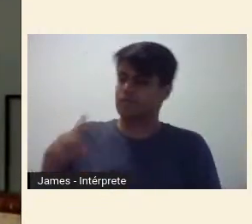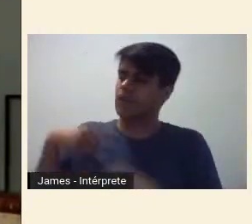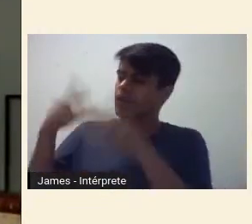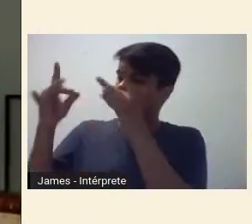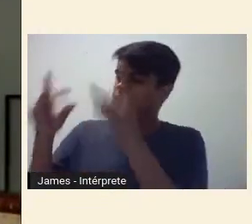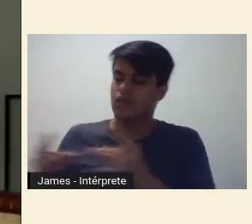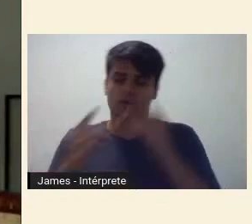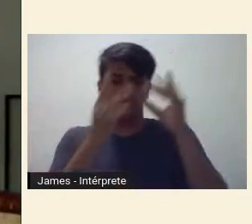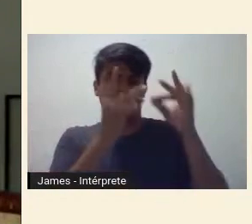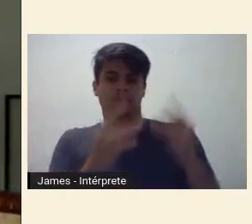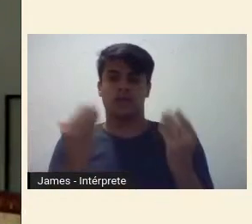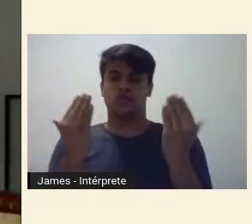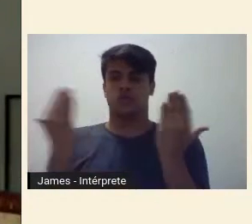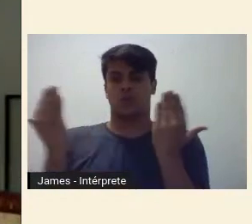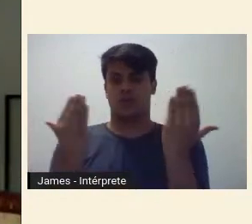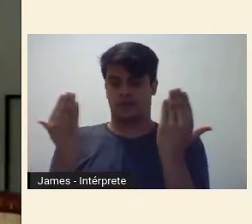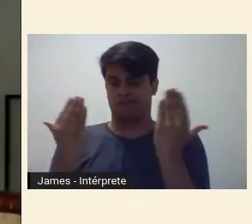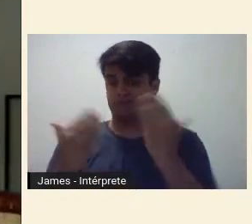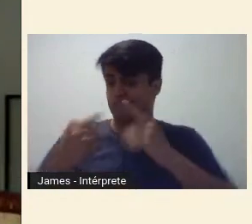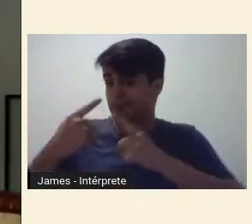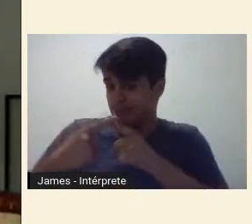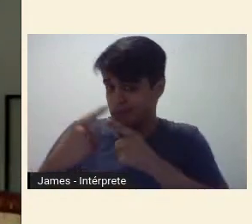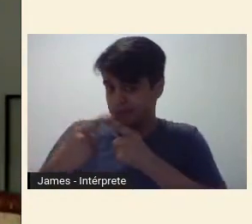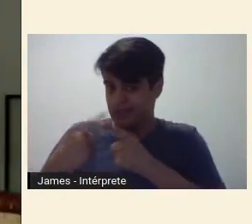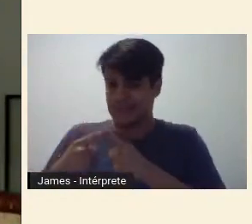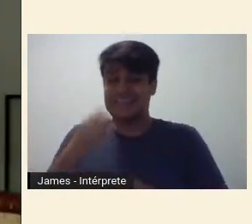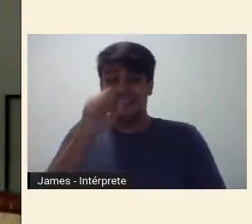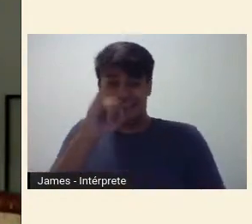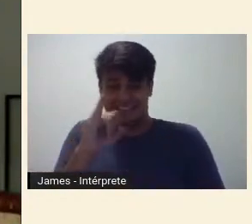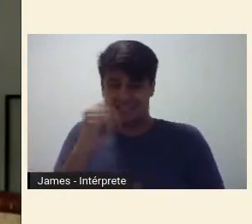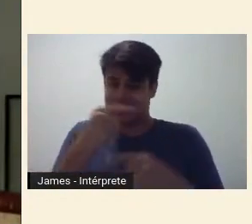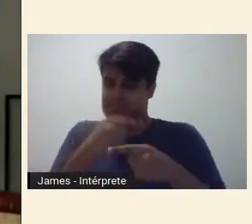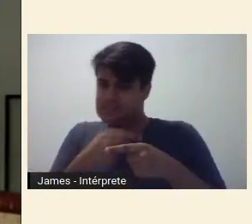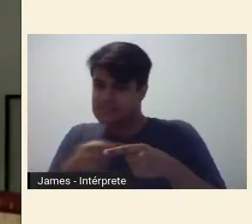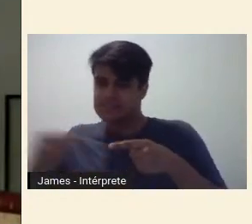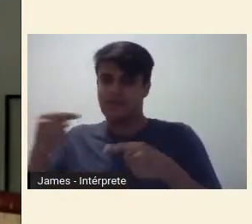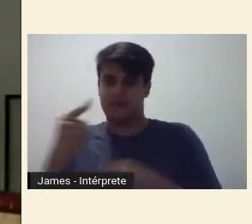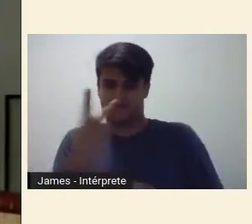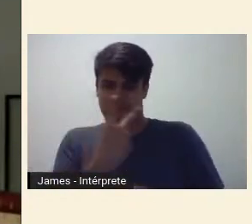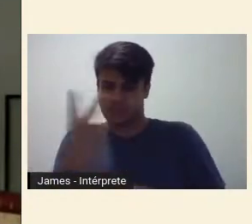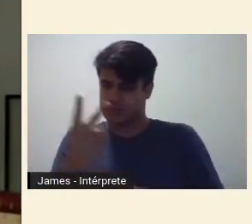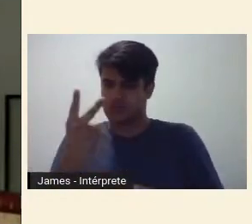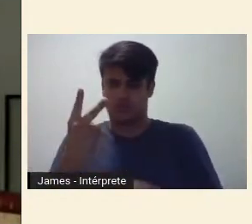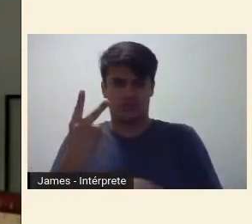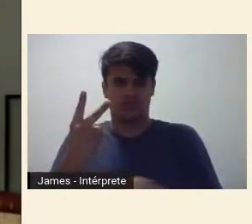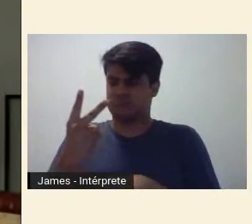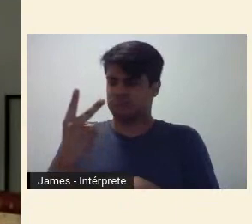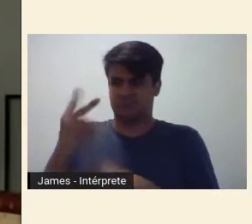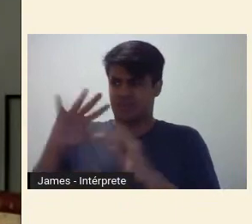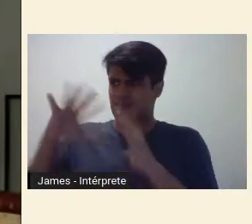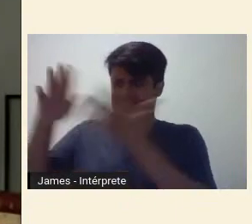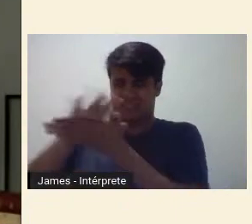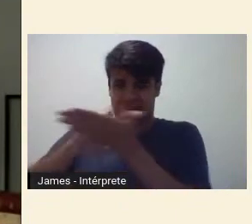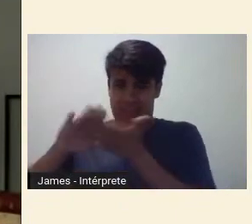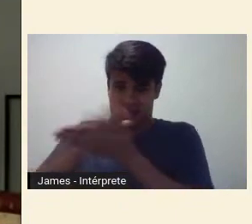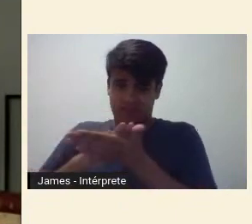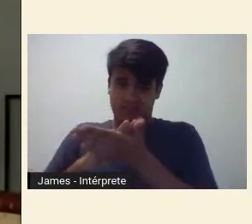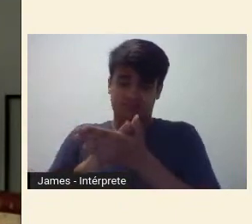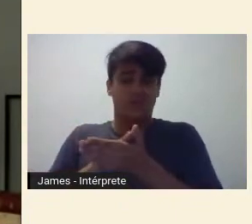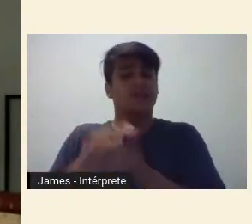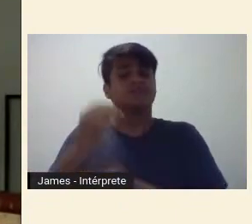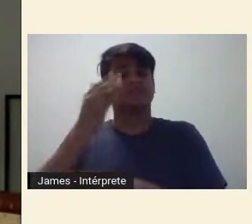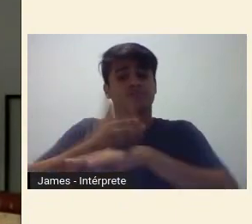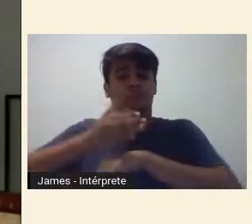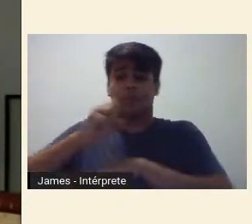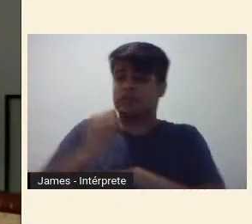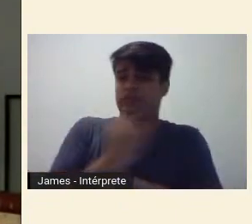Afinal, se o modernismo poderia existir sem a semana, ele não teria longevidade na nossa tradição da ruptura sem o evento